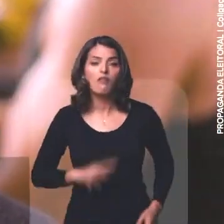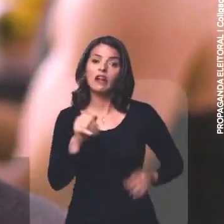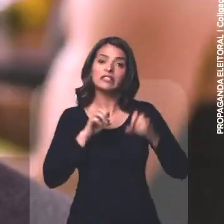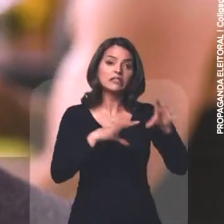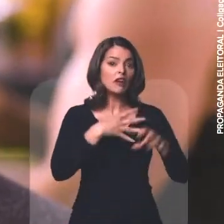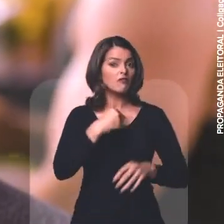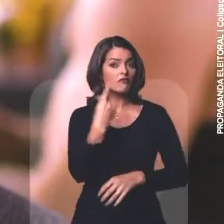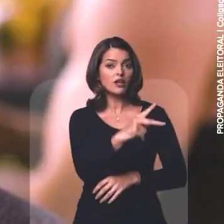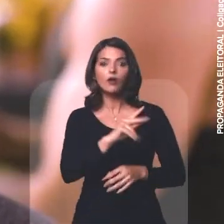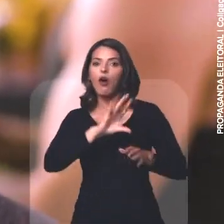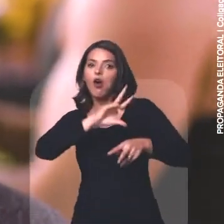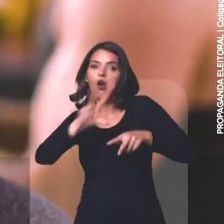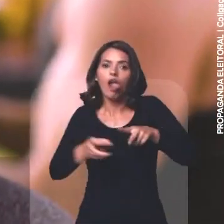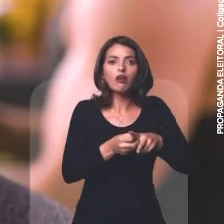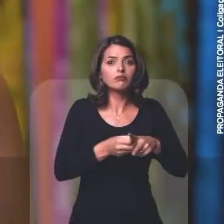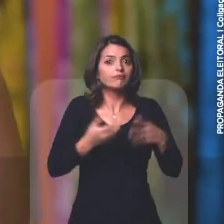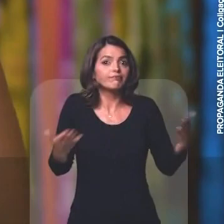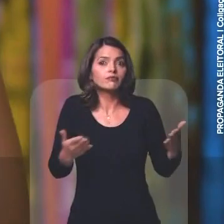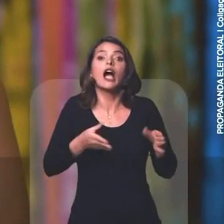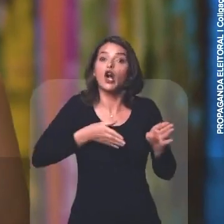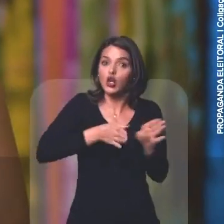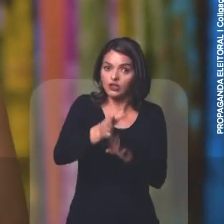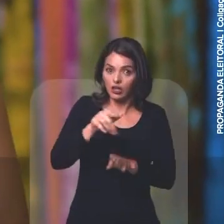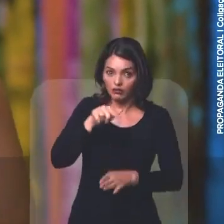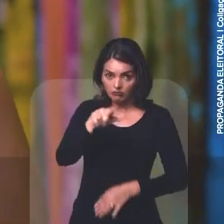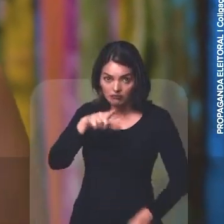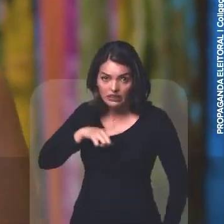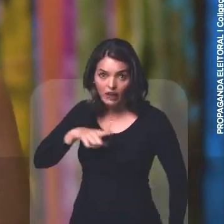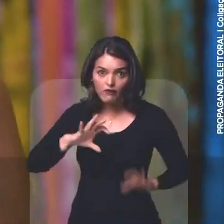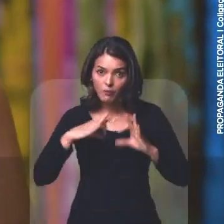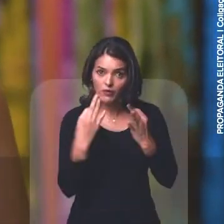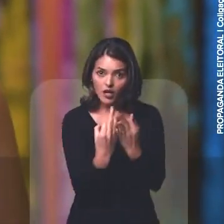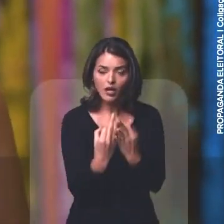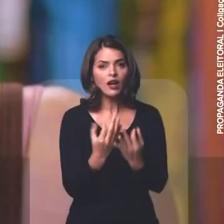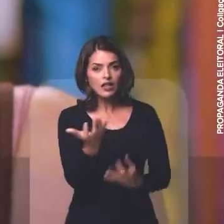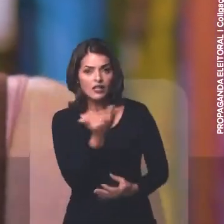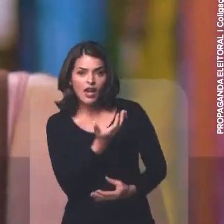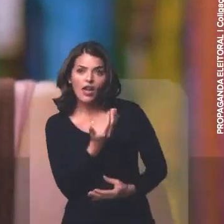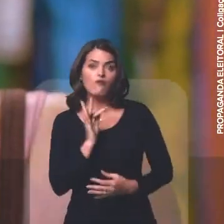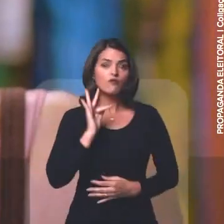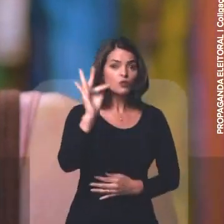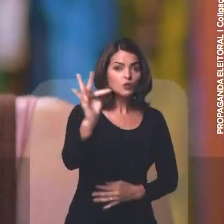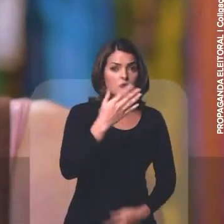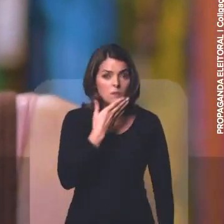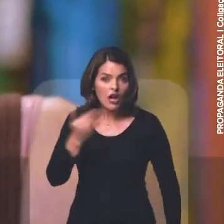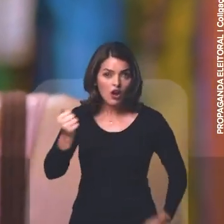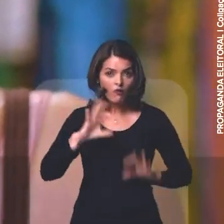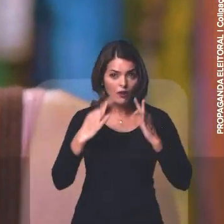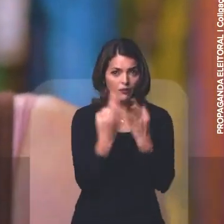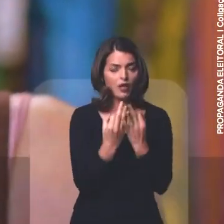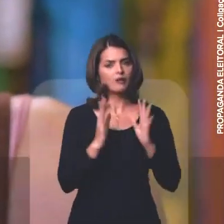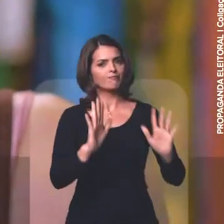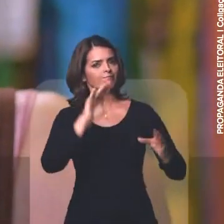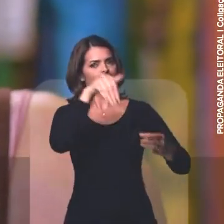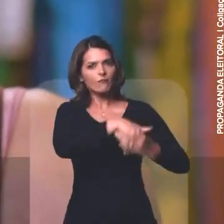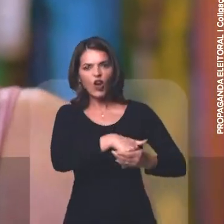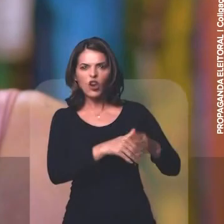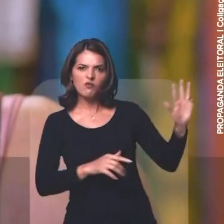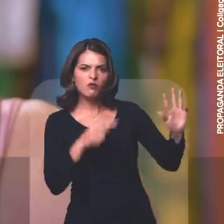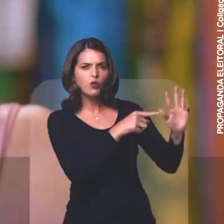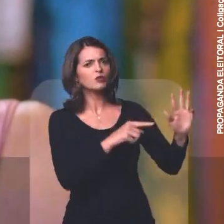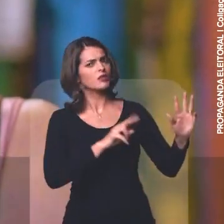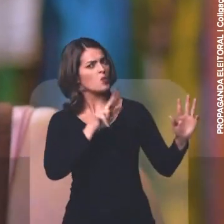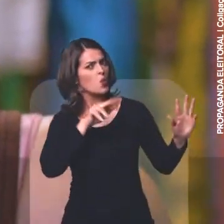ensina o seu filho a ser corrupto, logo de início. E aconselho também, quem tiver família e quiser um futuro para a sua família,